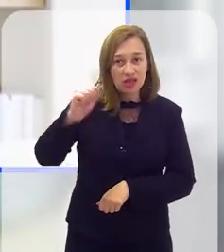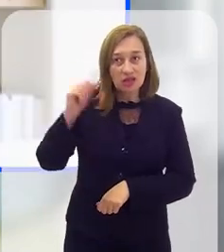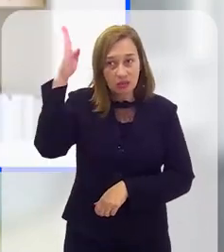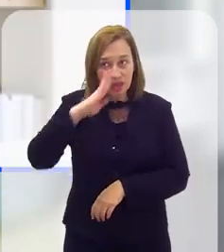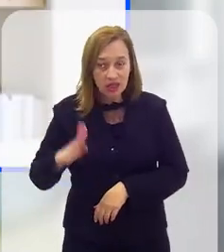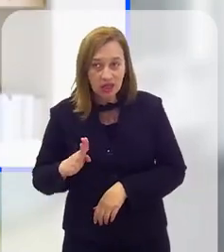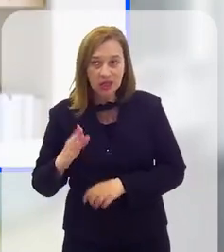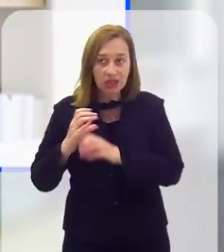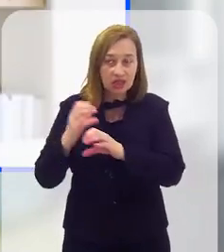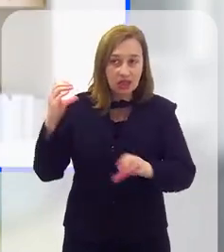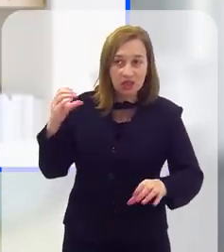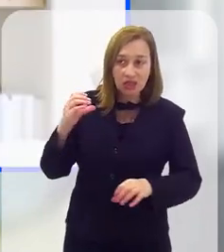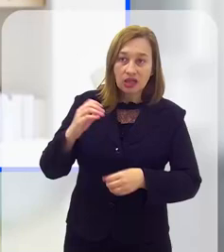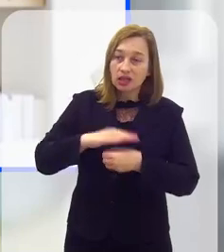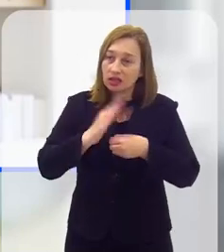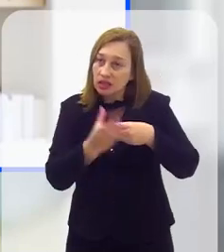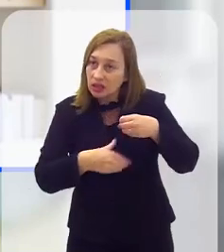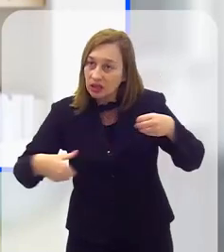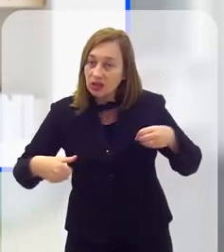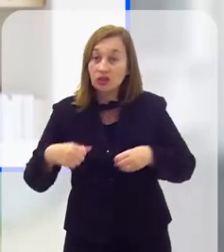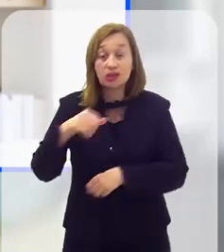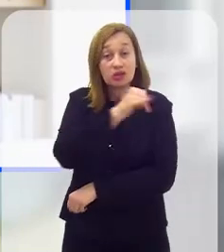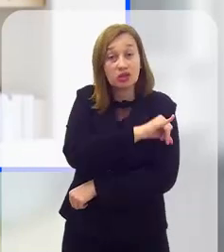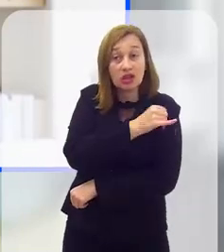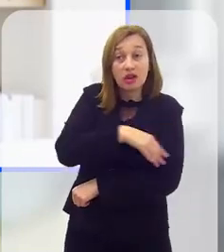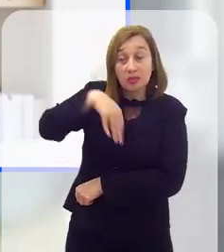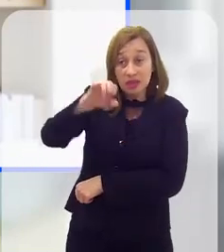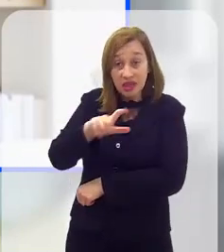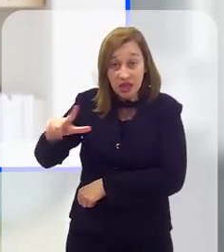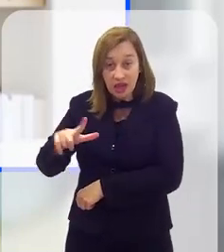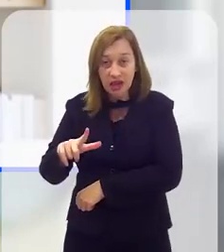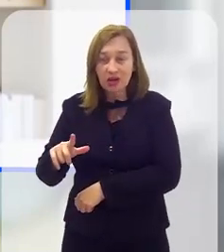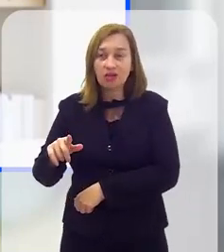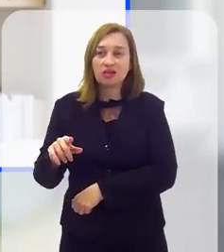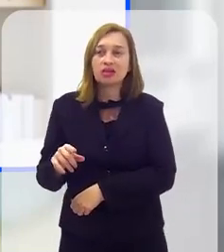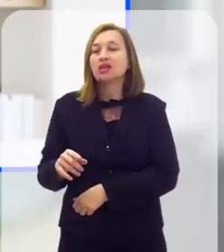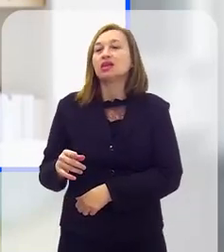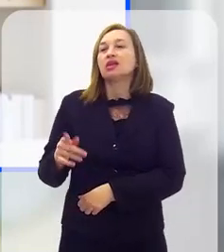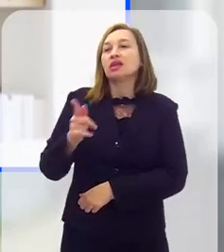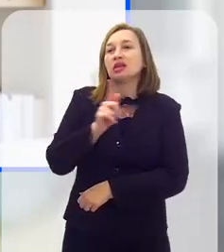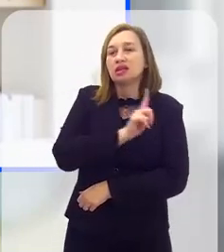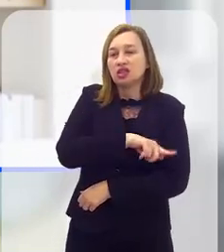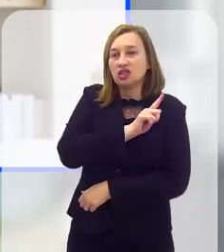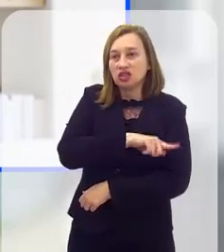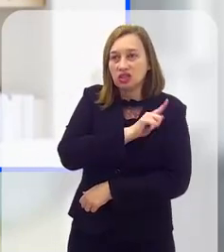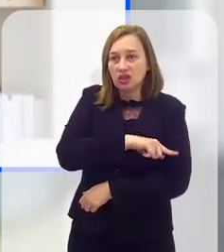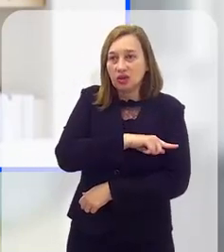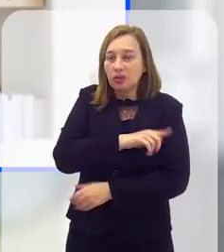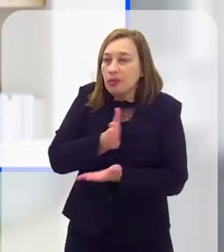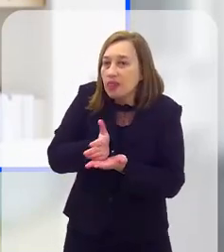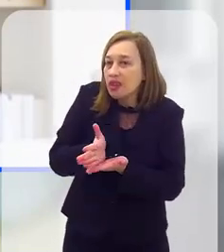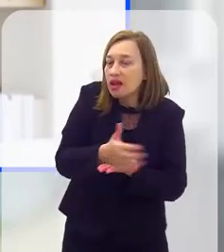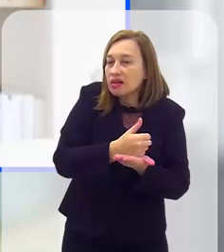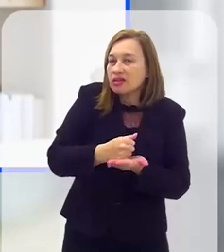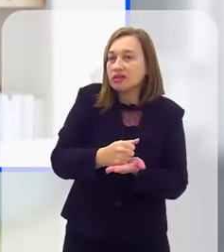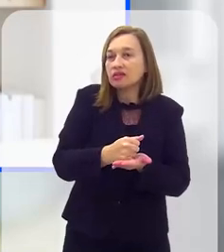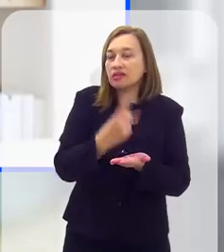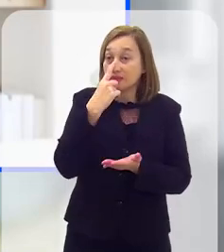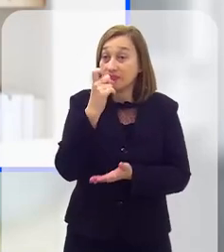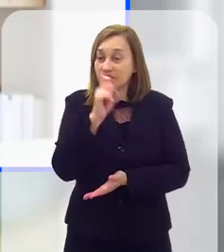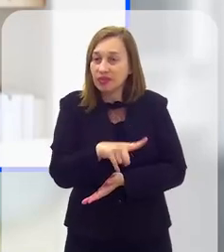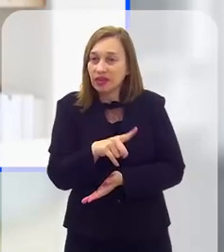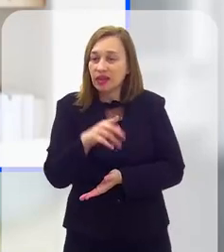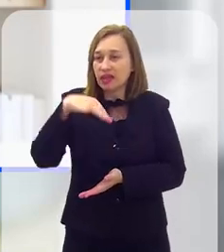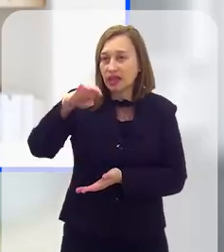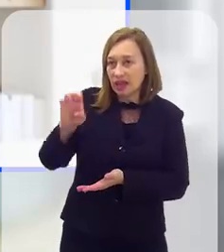eu continuo conversando com o presidente da Associação Brasileira de Engenharia Sanitária e Ambiental do Rio de Janeiro, Miguel Fernandes, e o especialista em gestão de